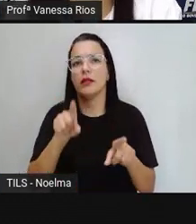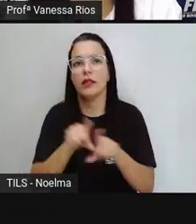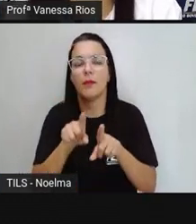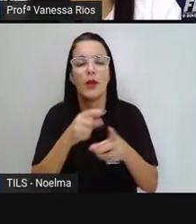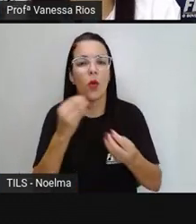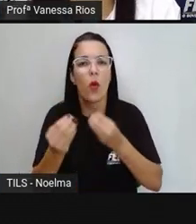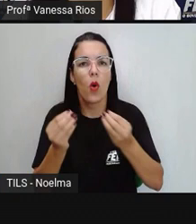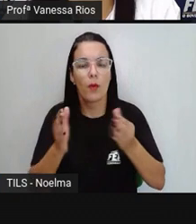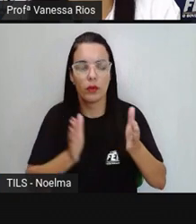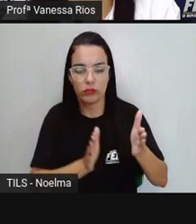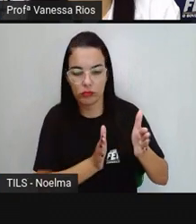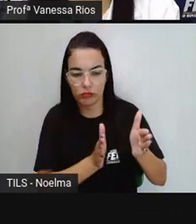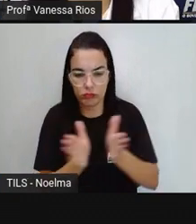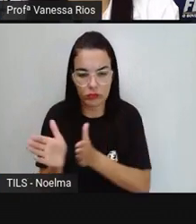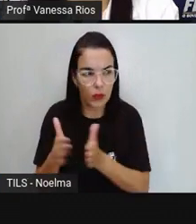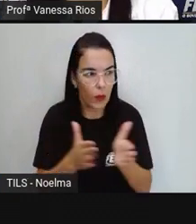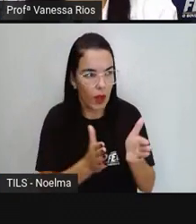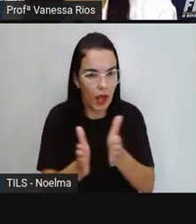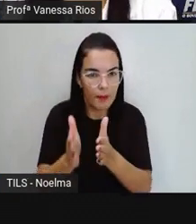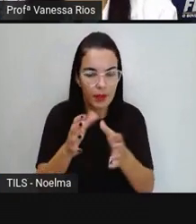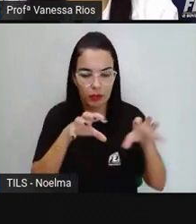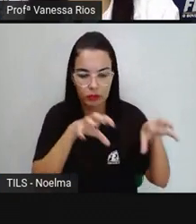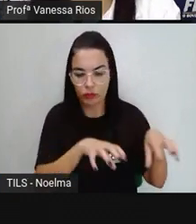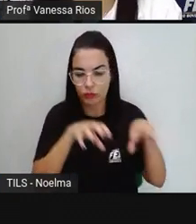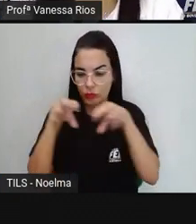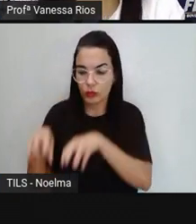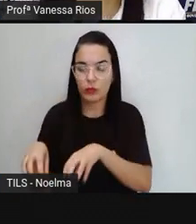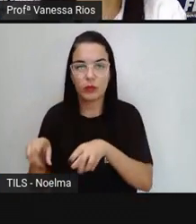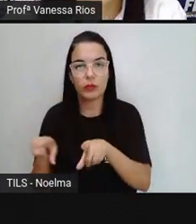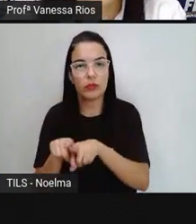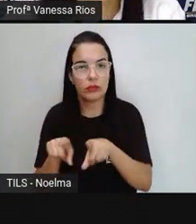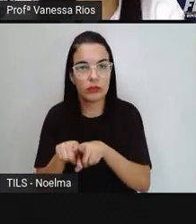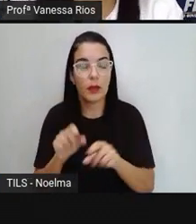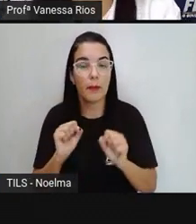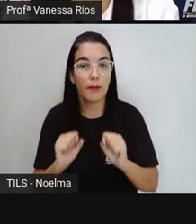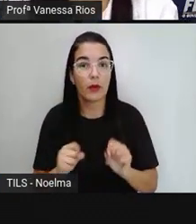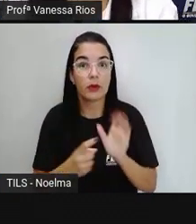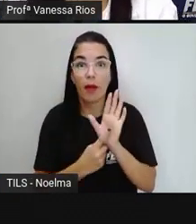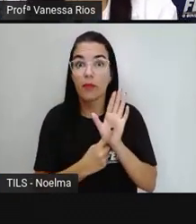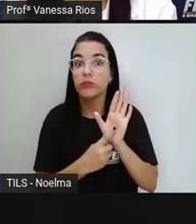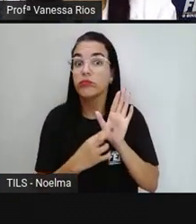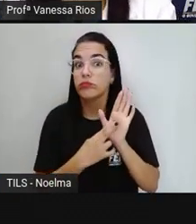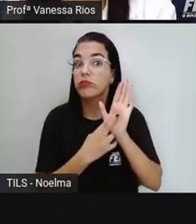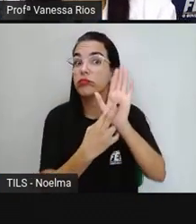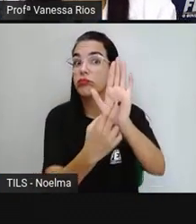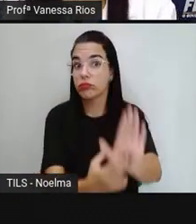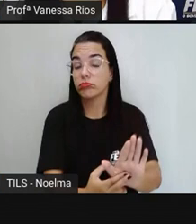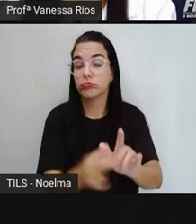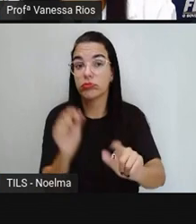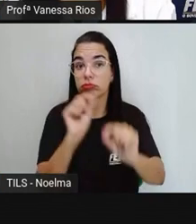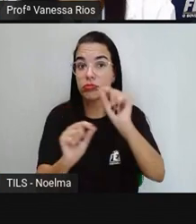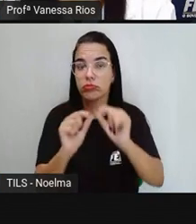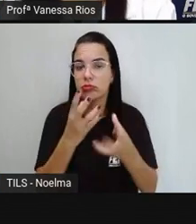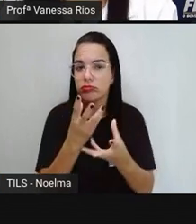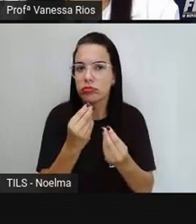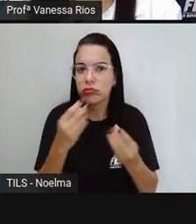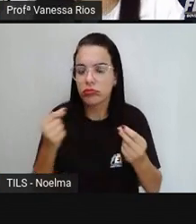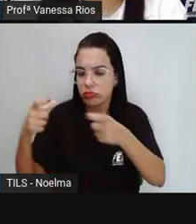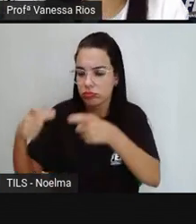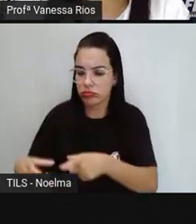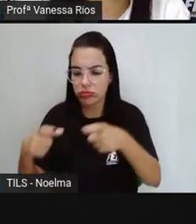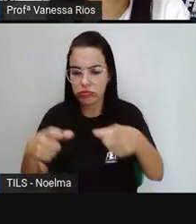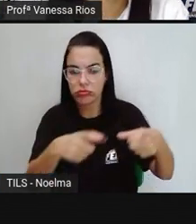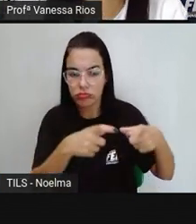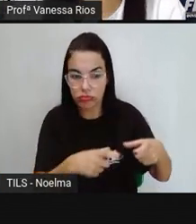E a gente já observou aí que os mapas podem representar diversos tipos de espaços, desde